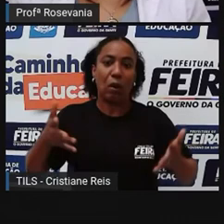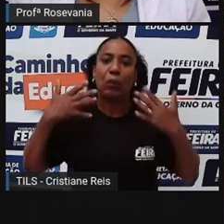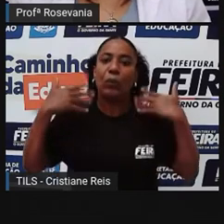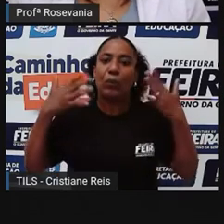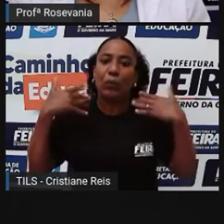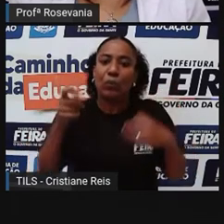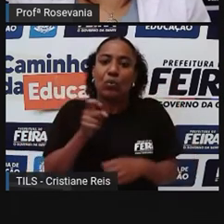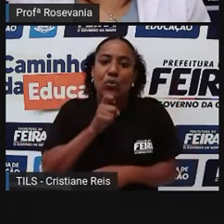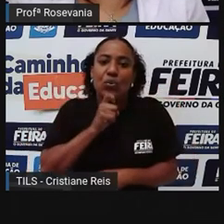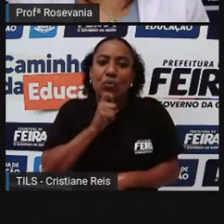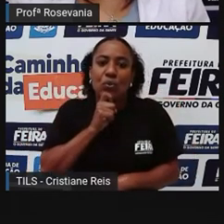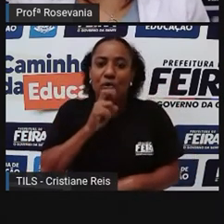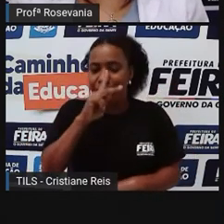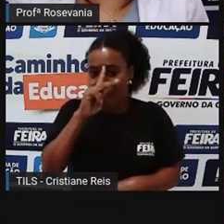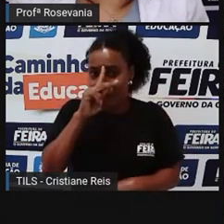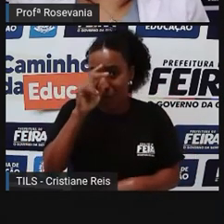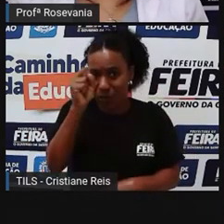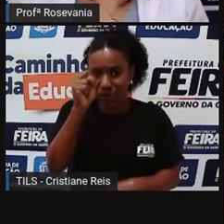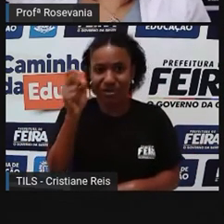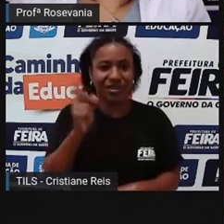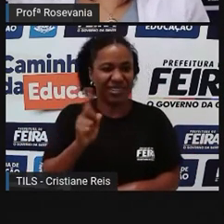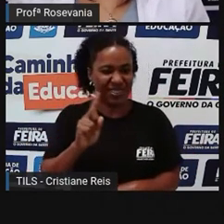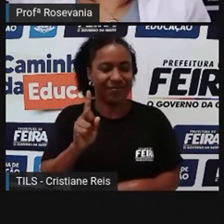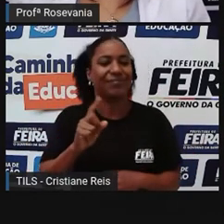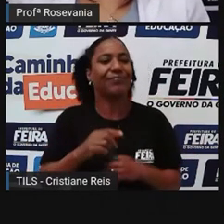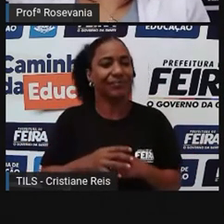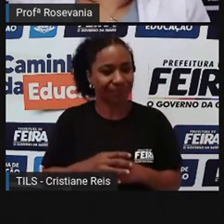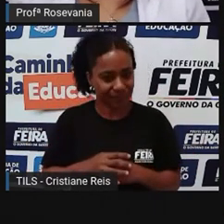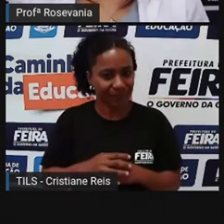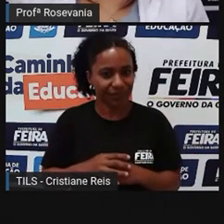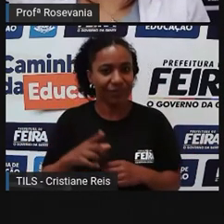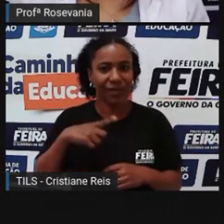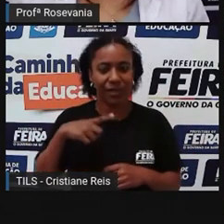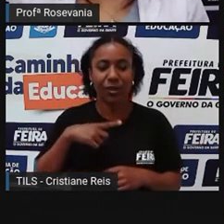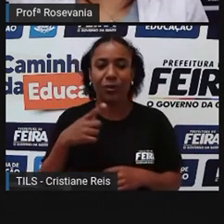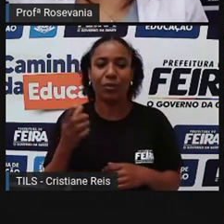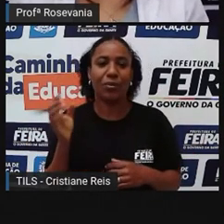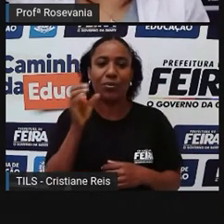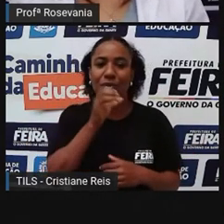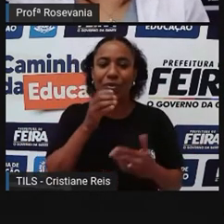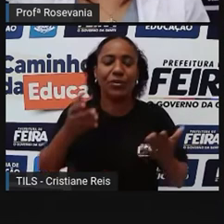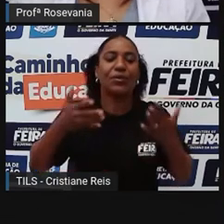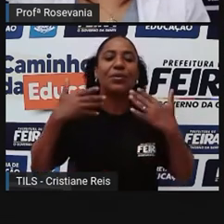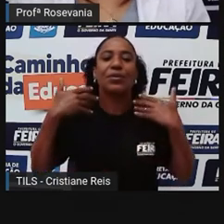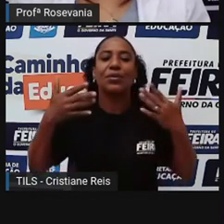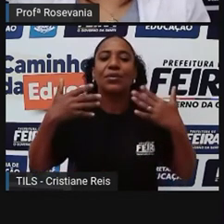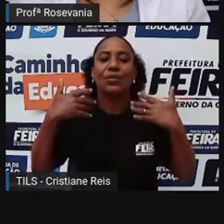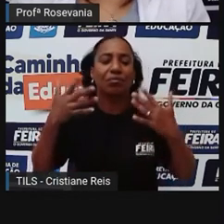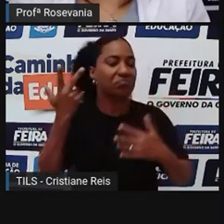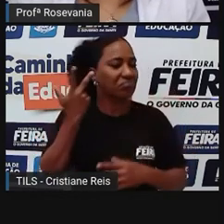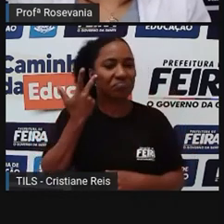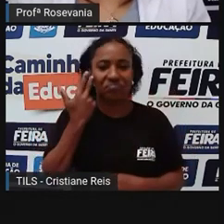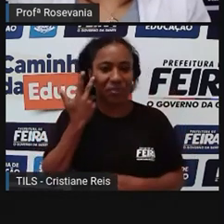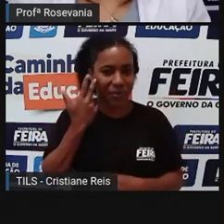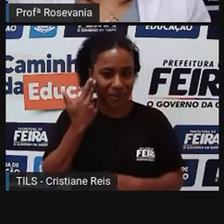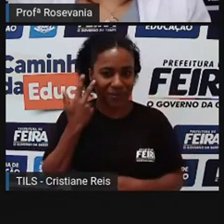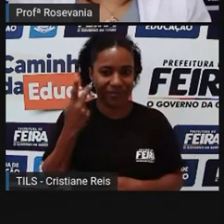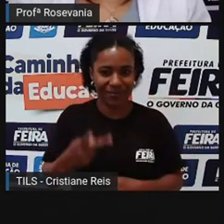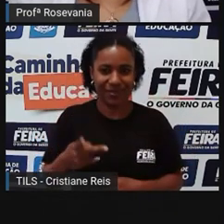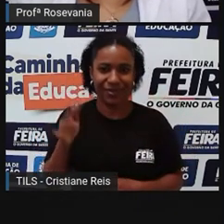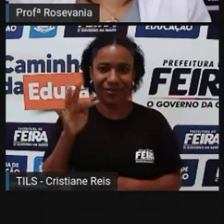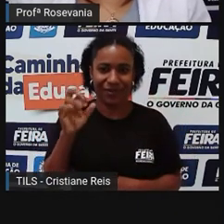o frio, a gente tem mais calor, né, no momento de calor da nossa cidade, até no inverno, a sente calor, né. Bom,